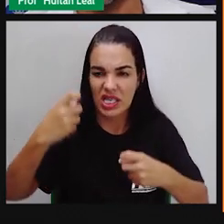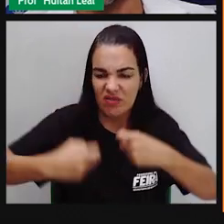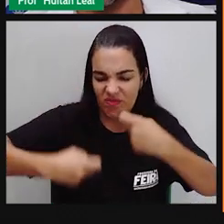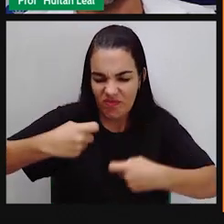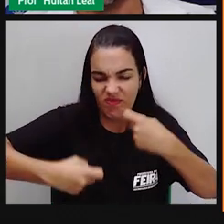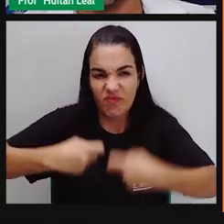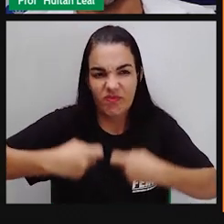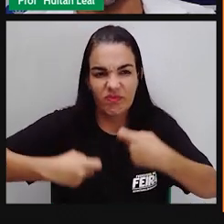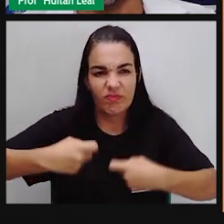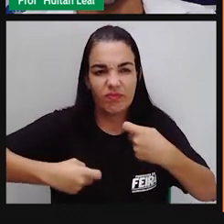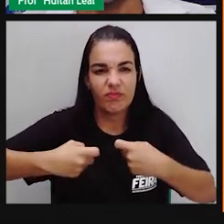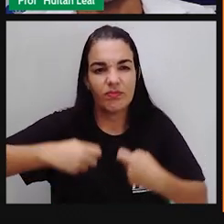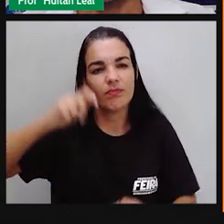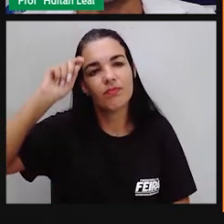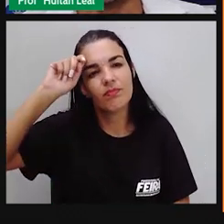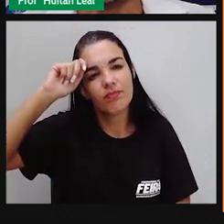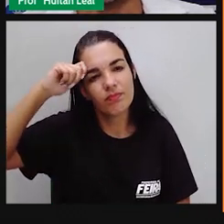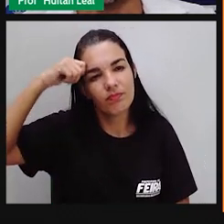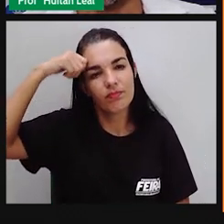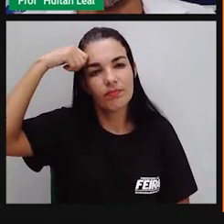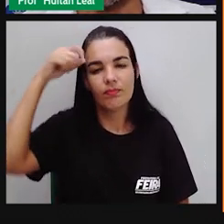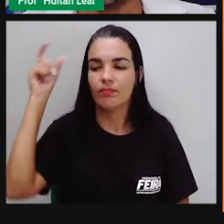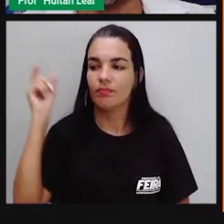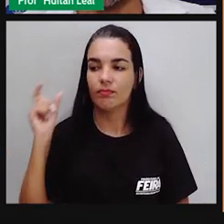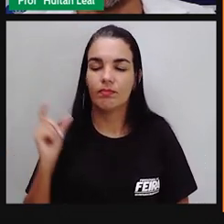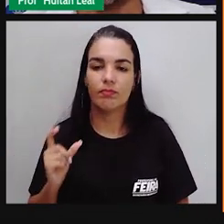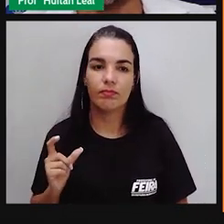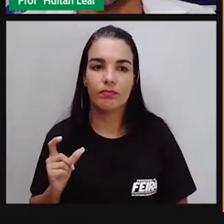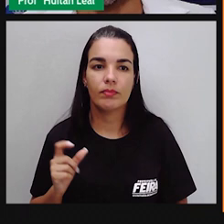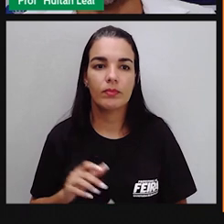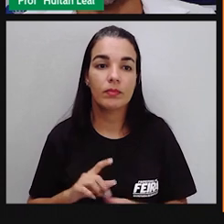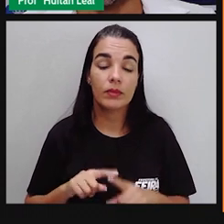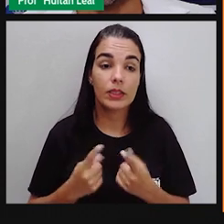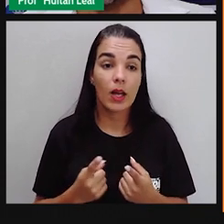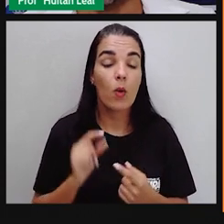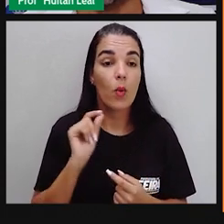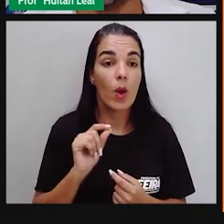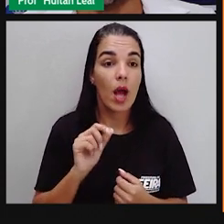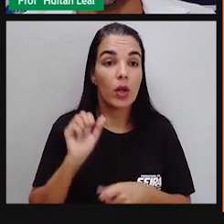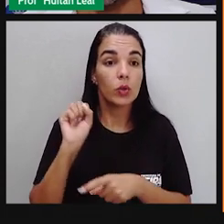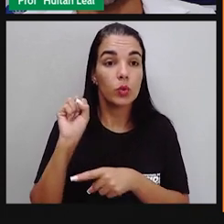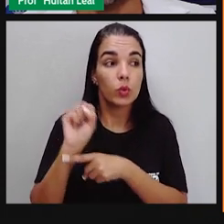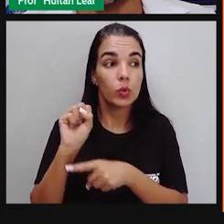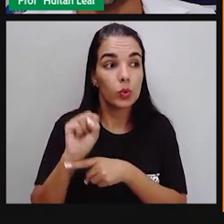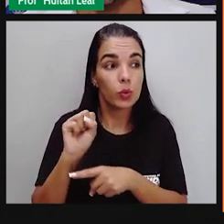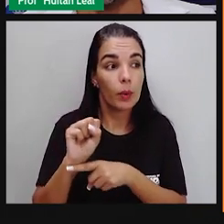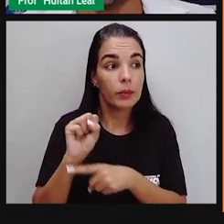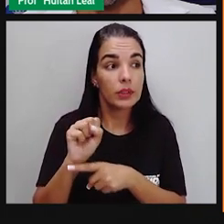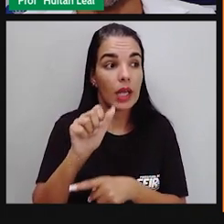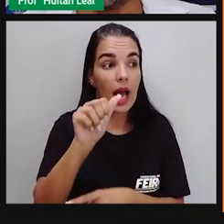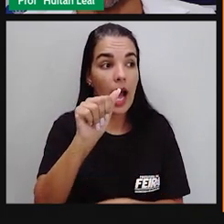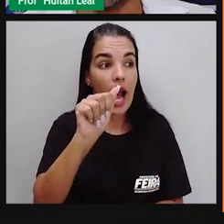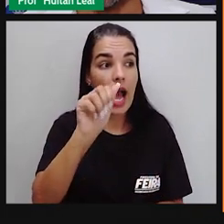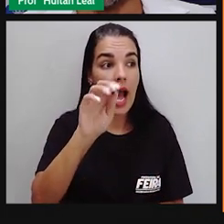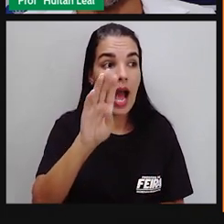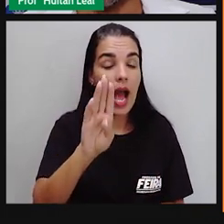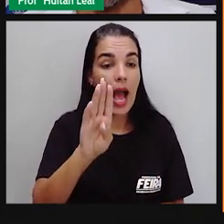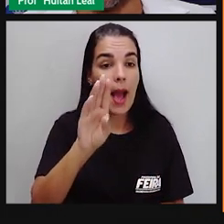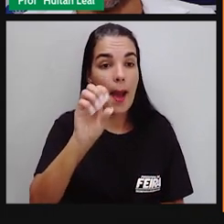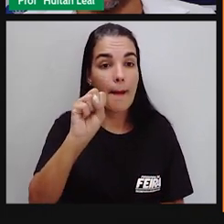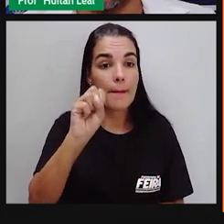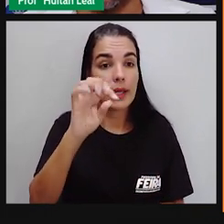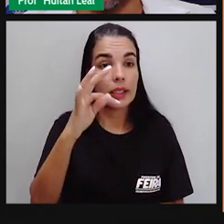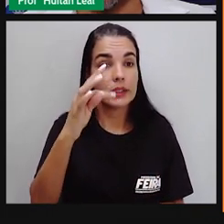existe, então, o substantivo abstrato, ele é um substantivo que depende de outro ser para que ele